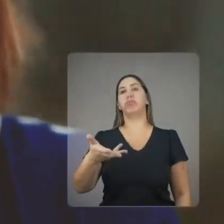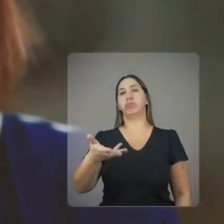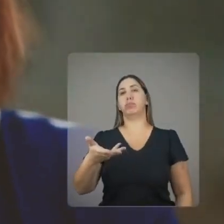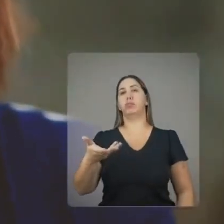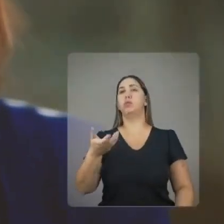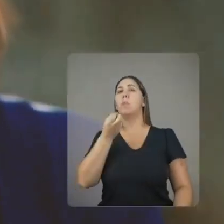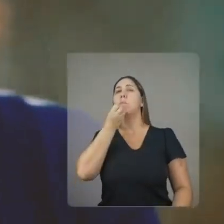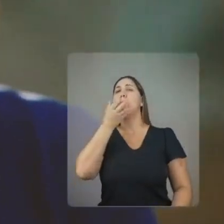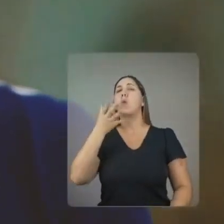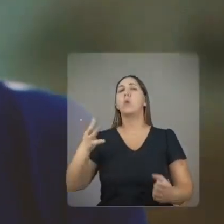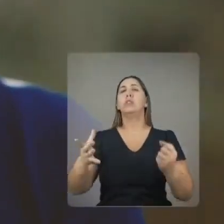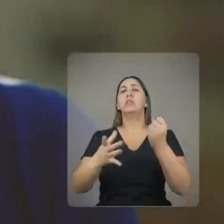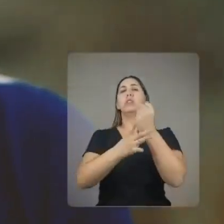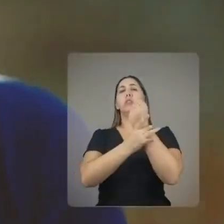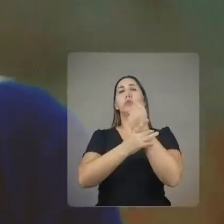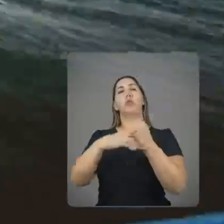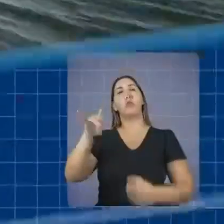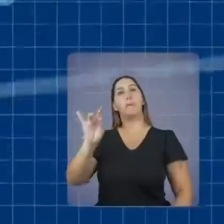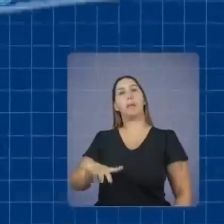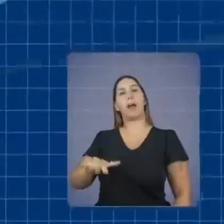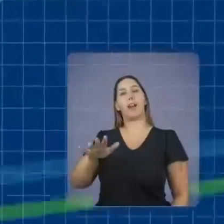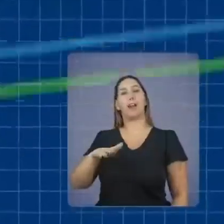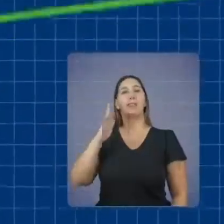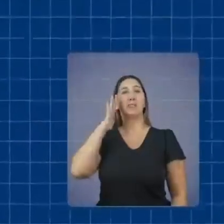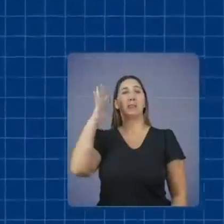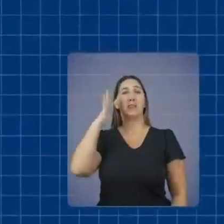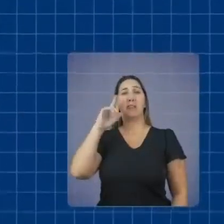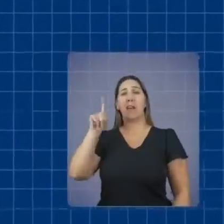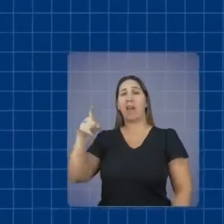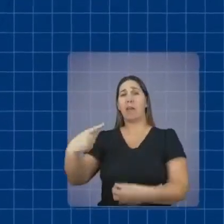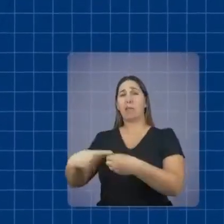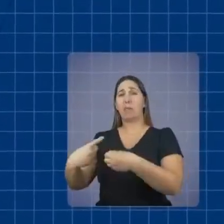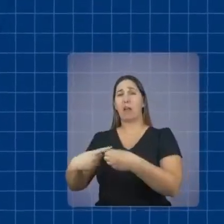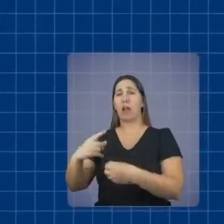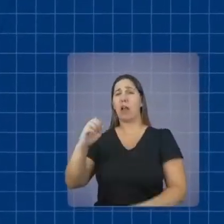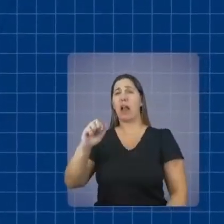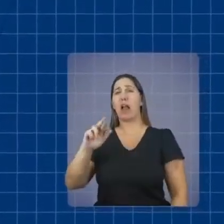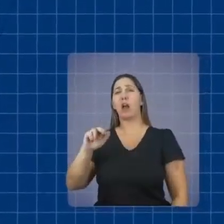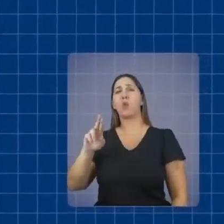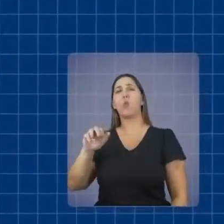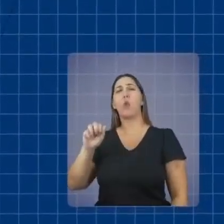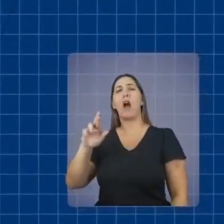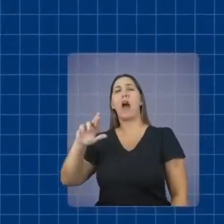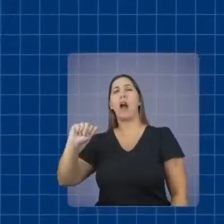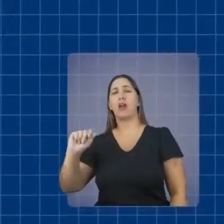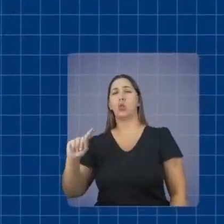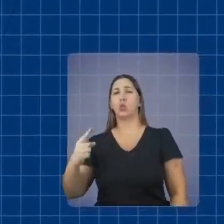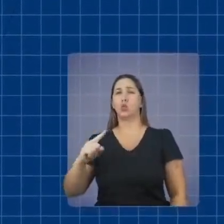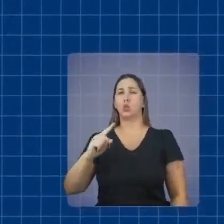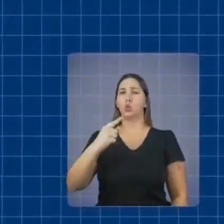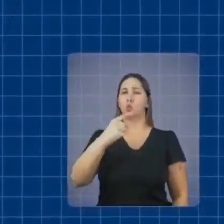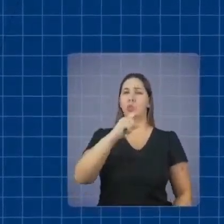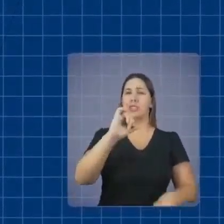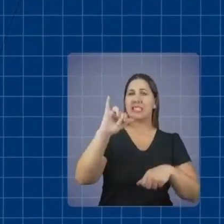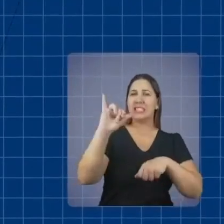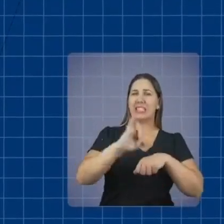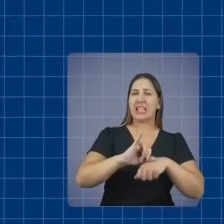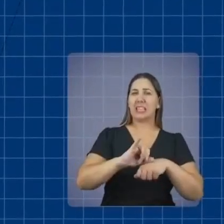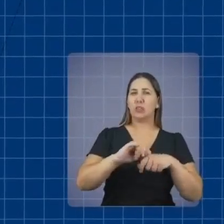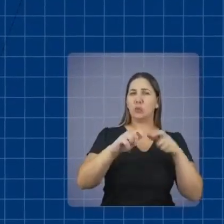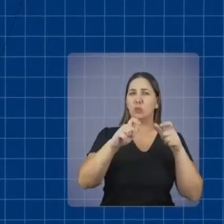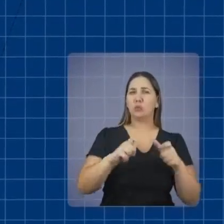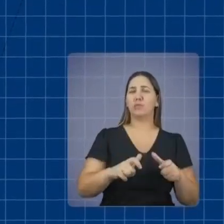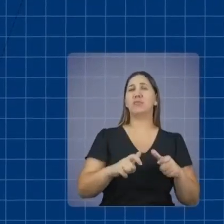eficiente, seguro e barato. Já imaginou sair lá do bairro Caruara, na área continental de Santos e chegar no centro da